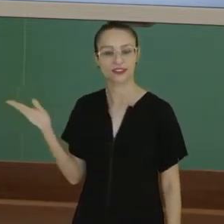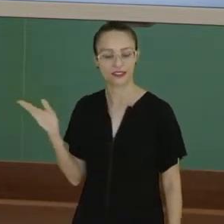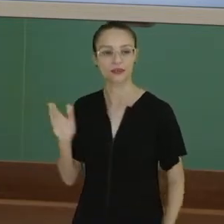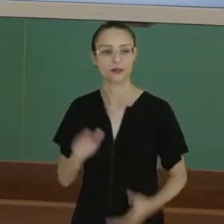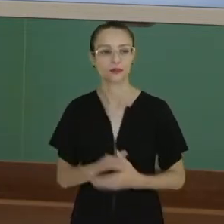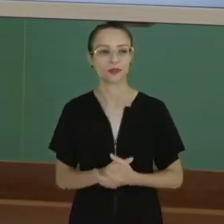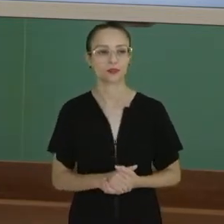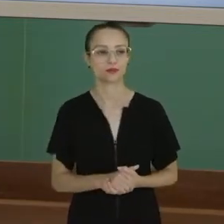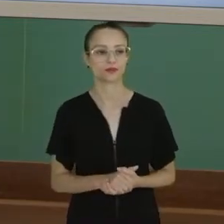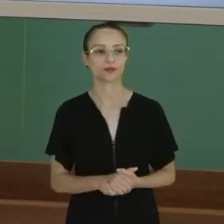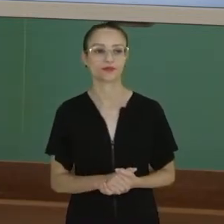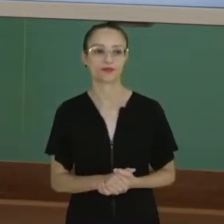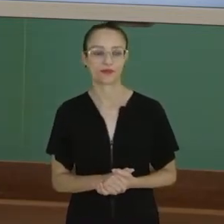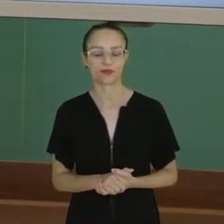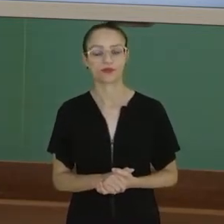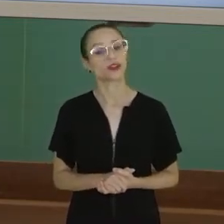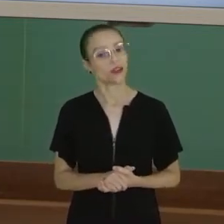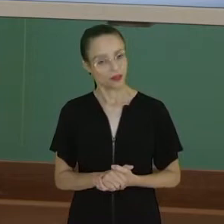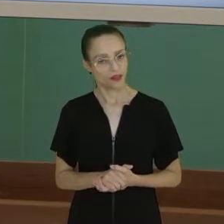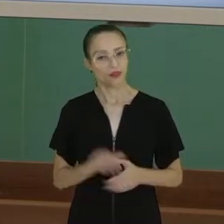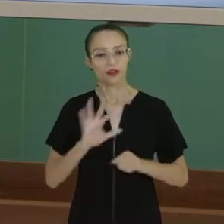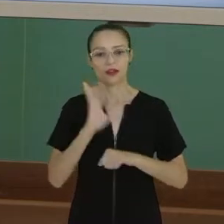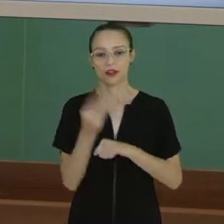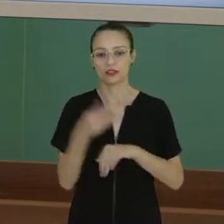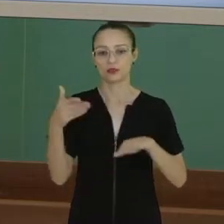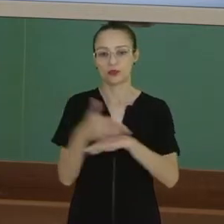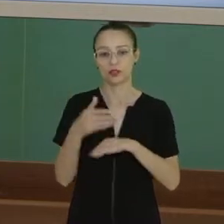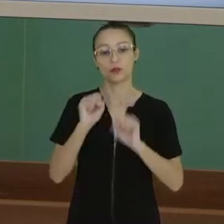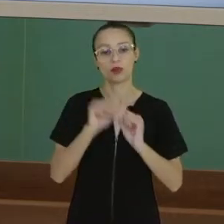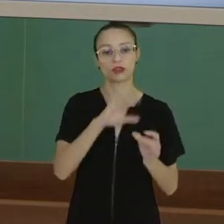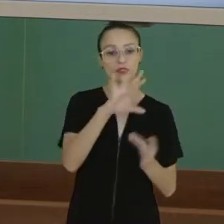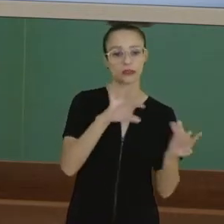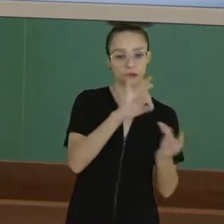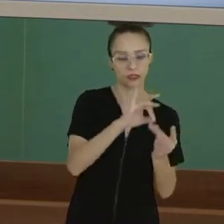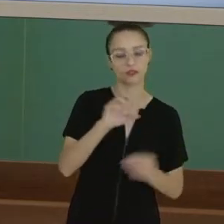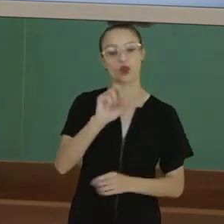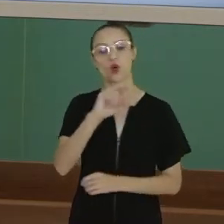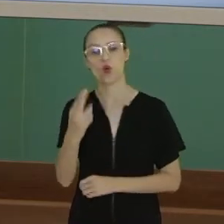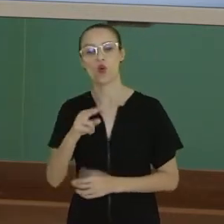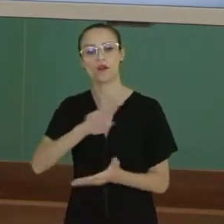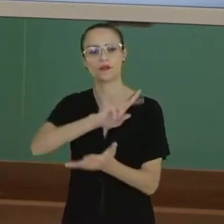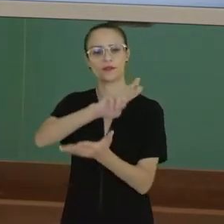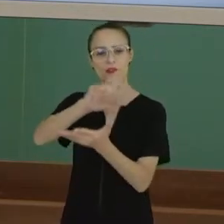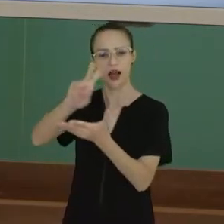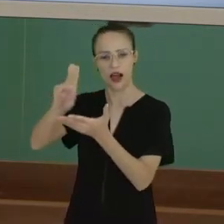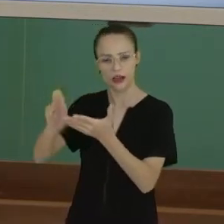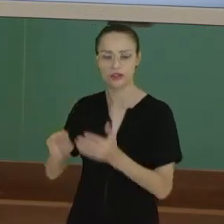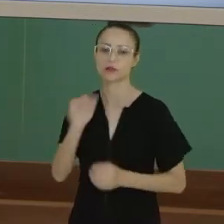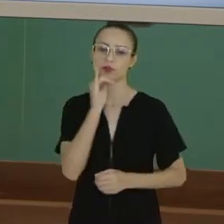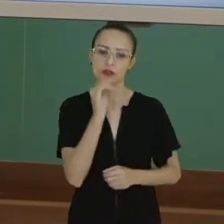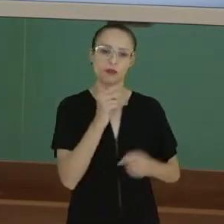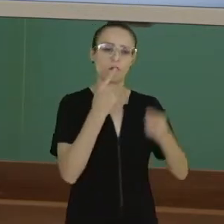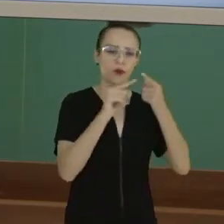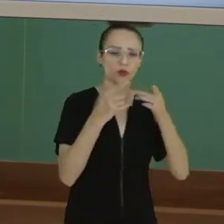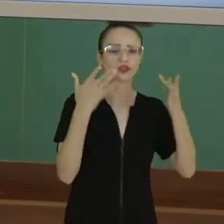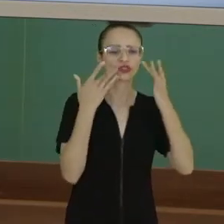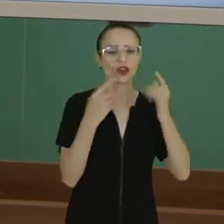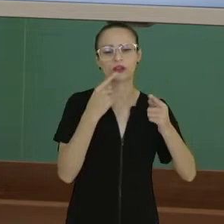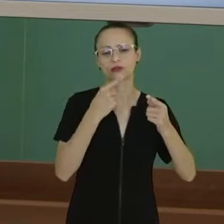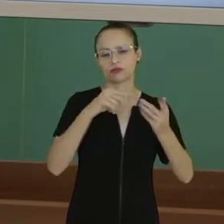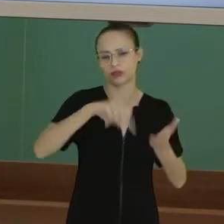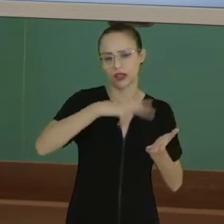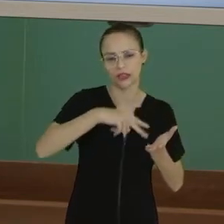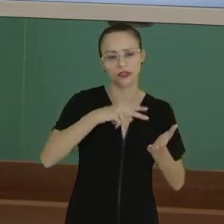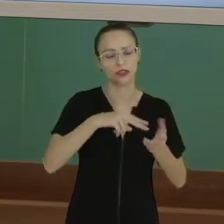arte participativa, tá? Elas podem ser específicas ou interdisciplinares, ou seja, ela pode ser na música, no teatro, na dança, nas